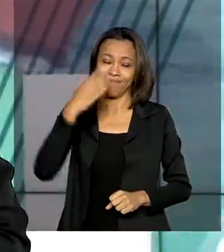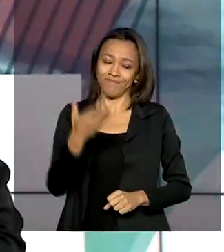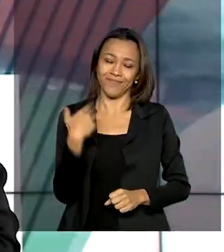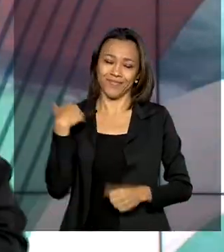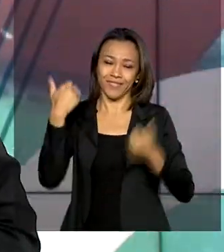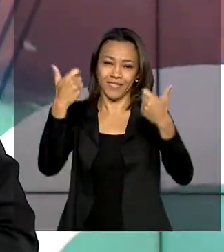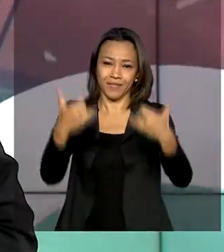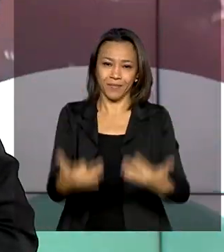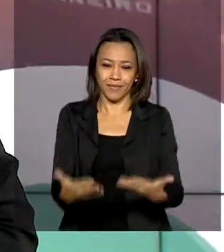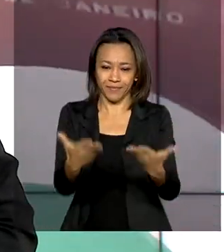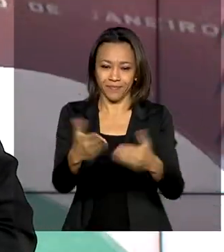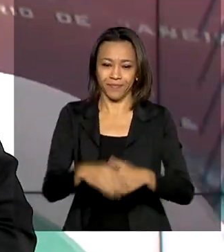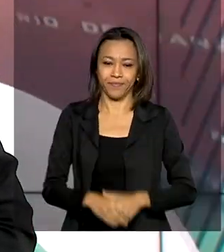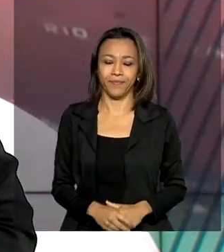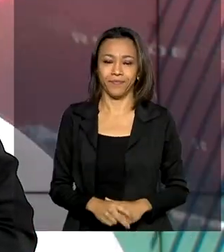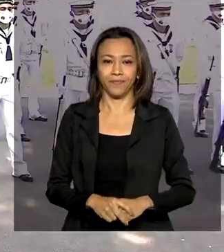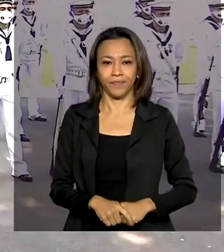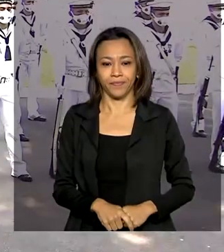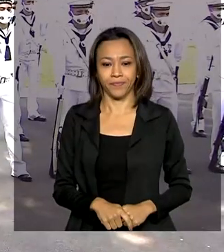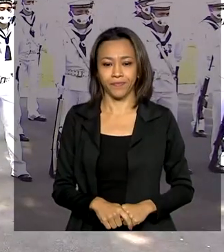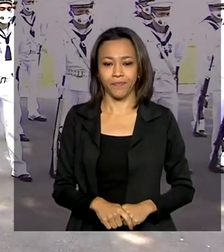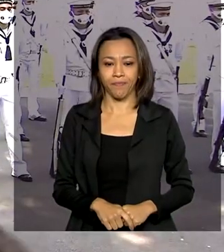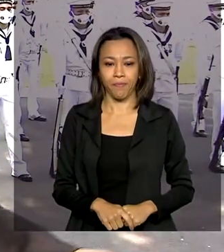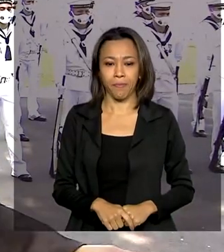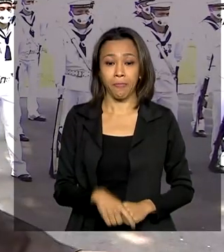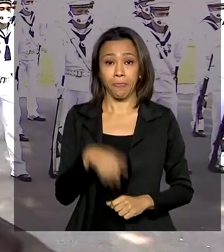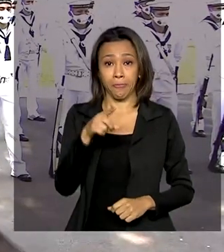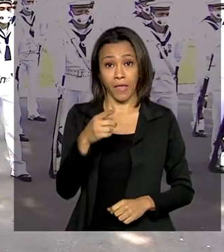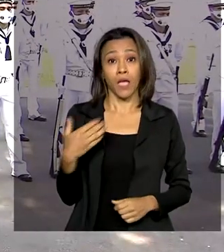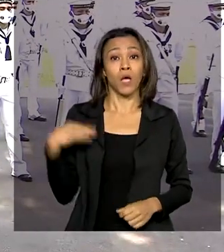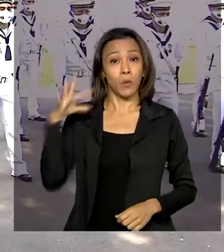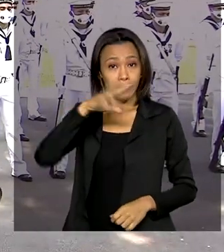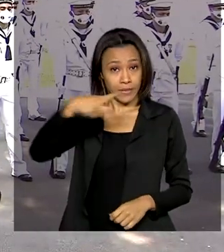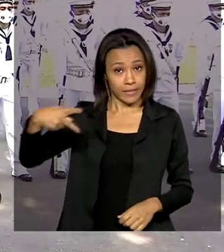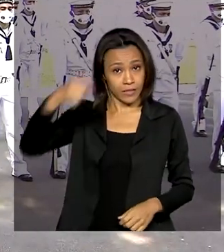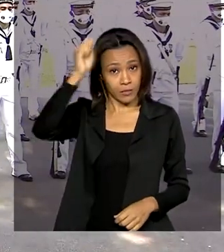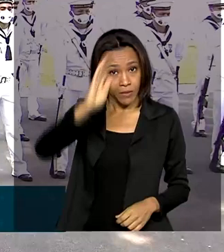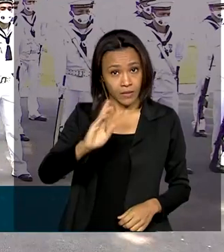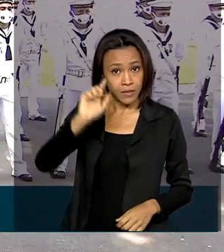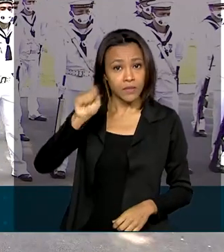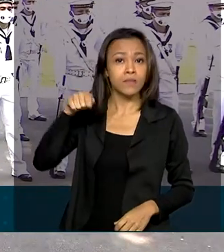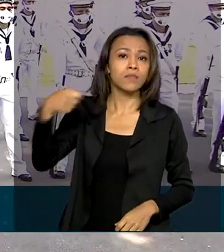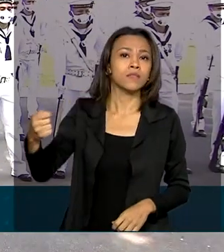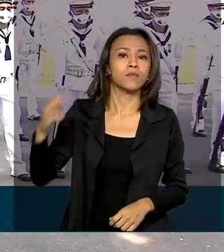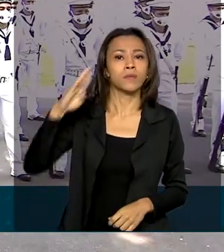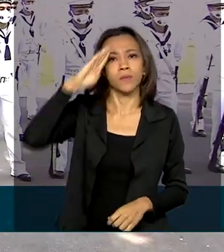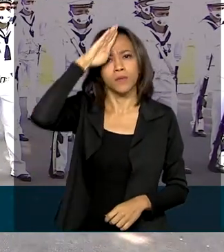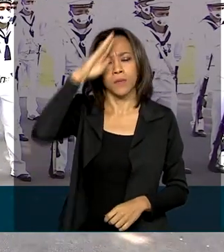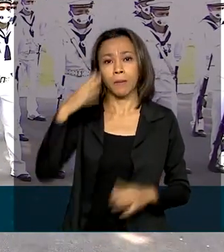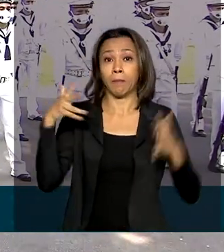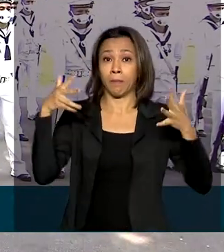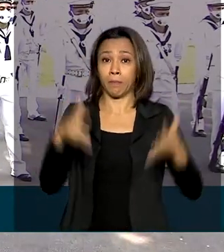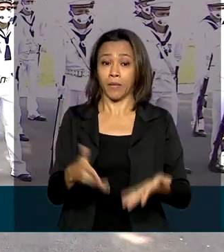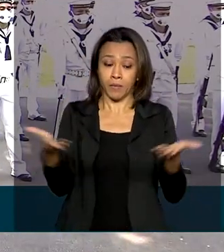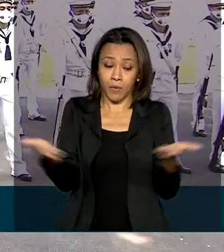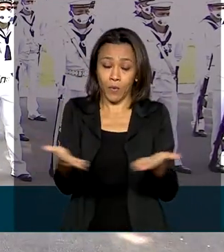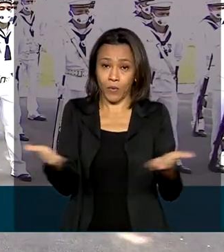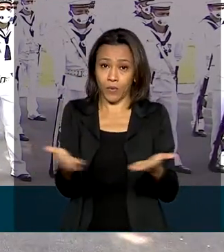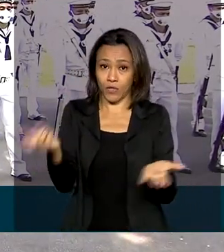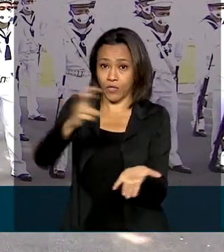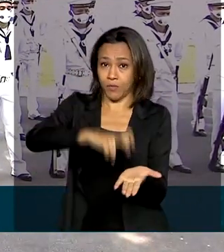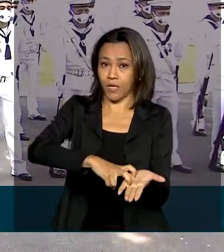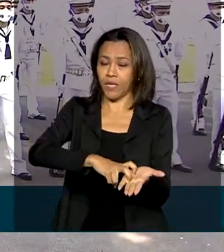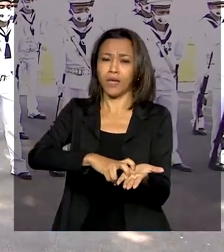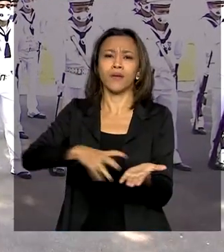repórter Maurício de Almeida. O presidente da República, Jair Bolsonaro, participou na manhã de hoje da cerimônia de formatura